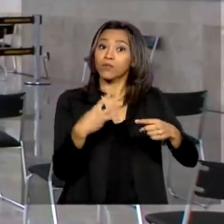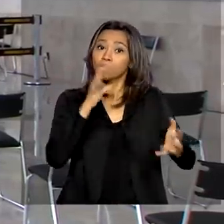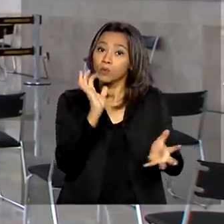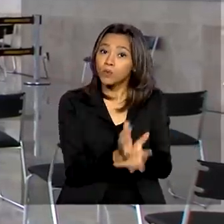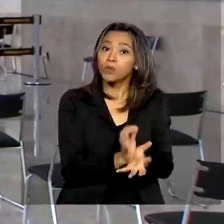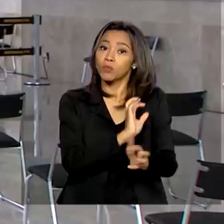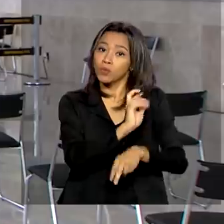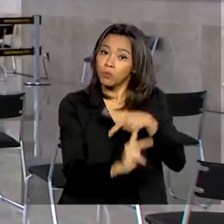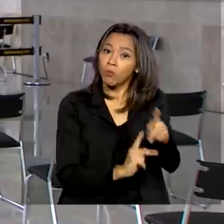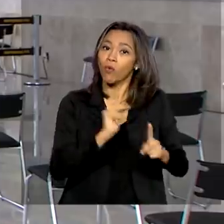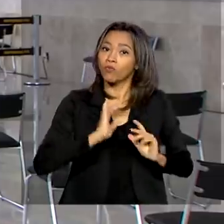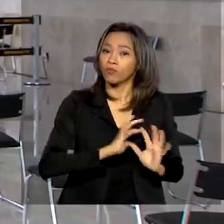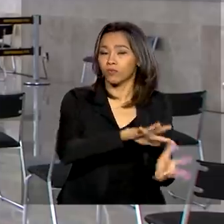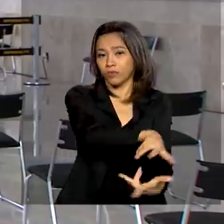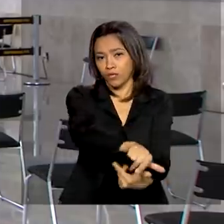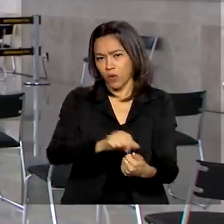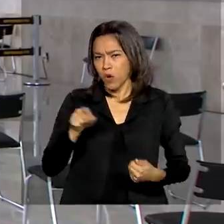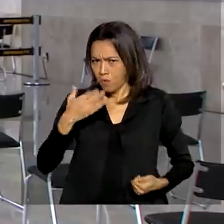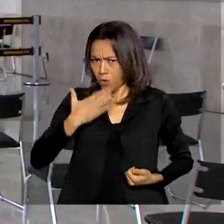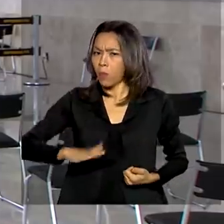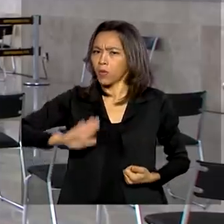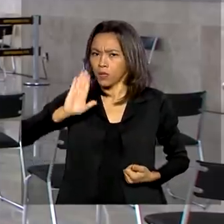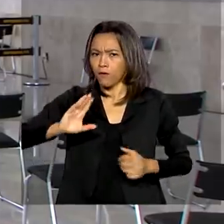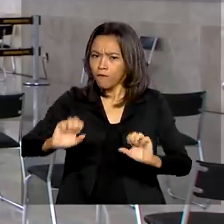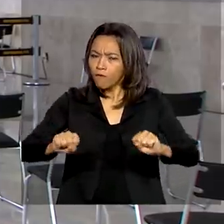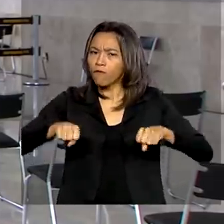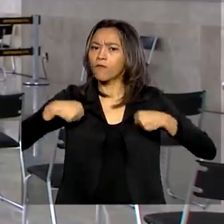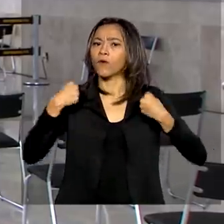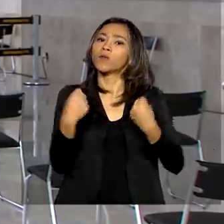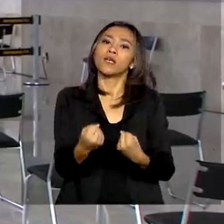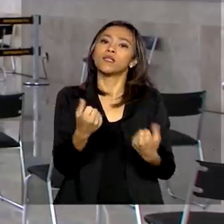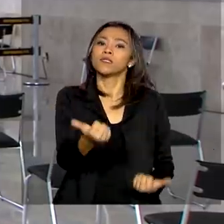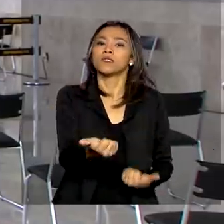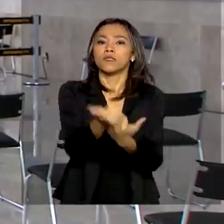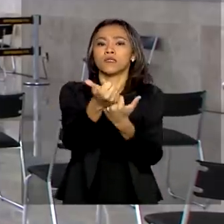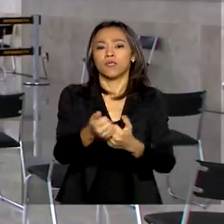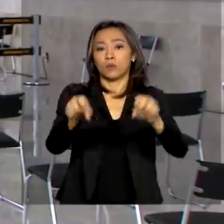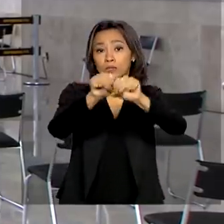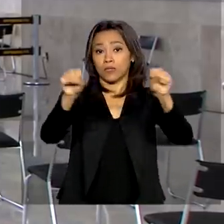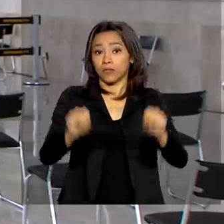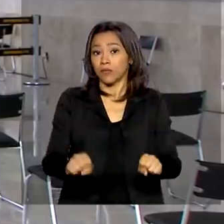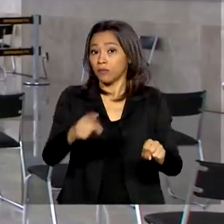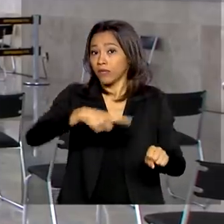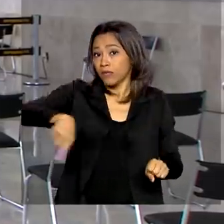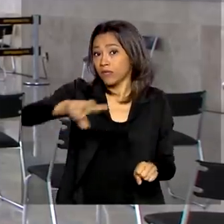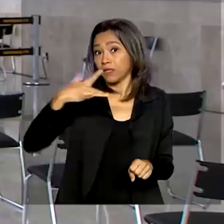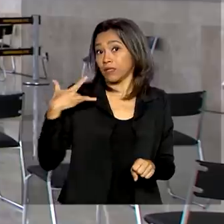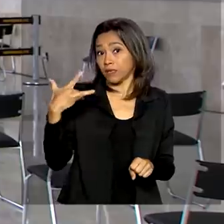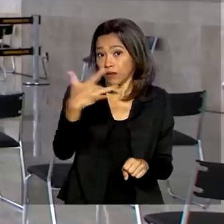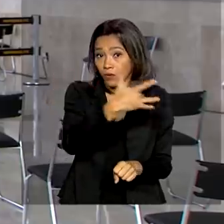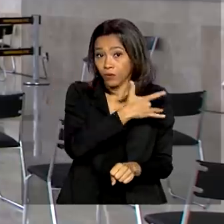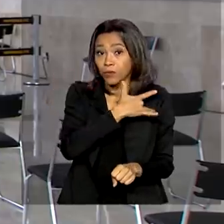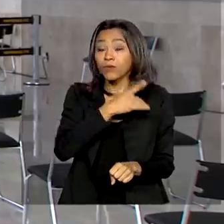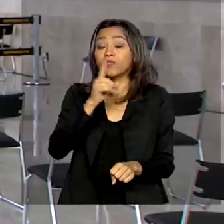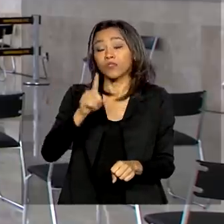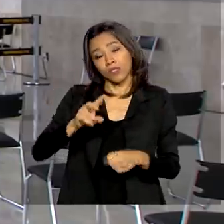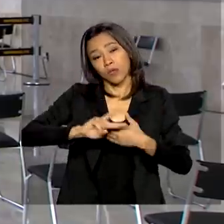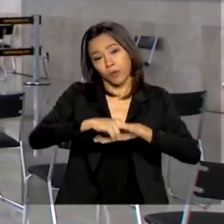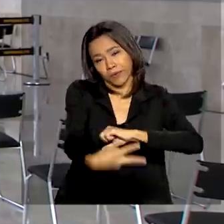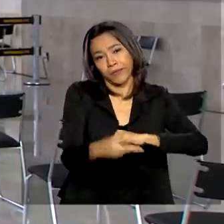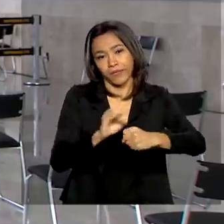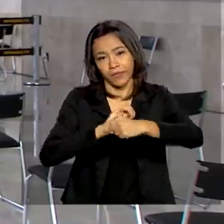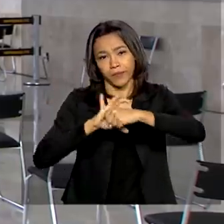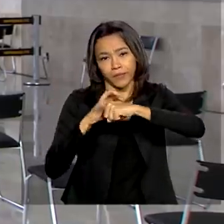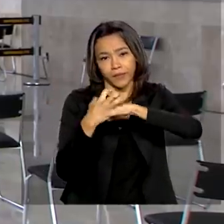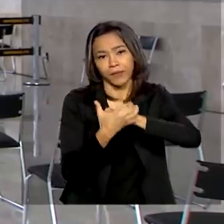grupo se comprometeu a fortalecer os sistemas públicos de saúde como resposta à pandemia, com a